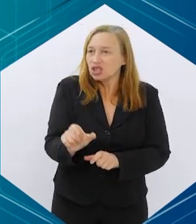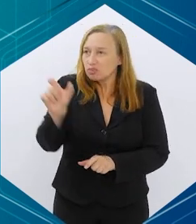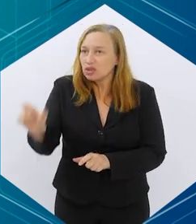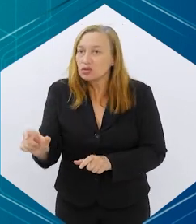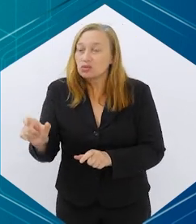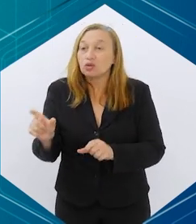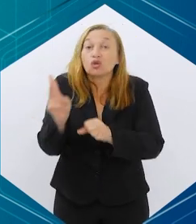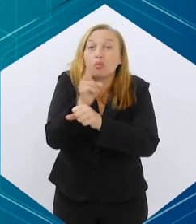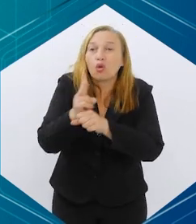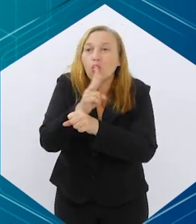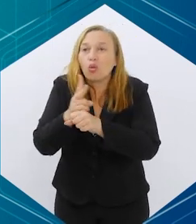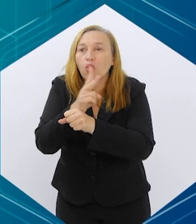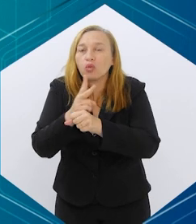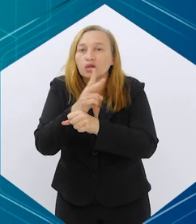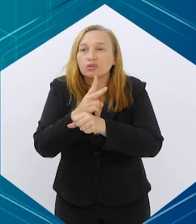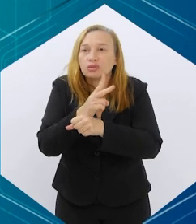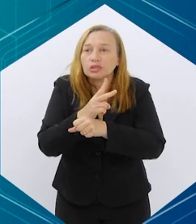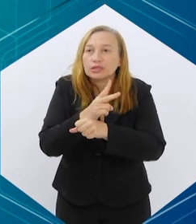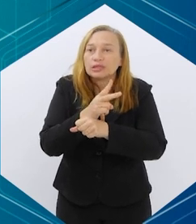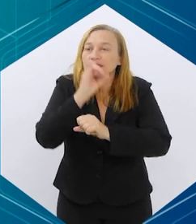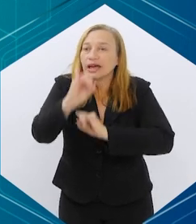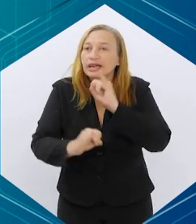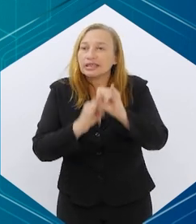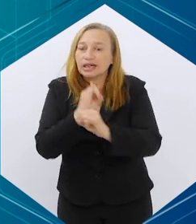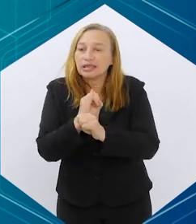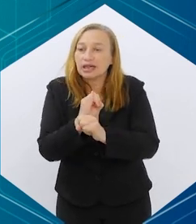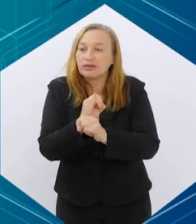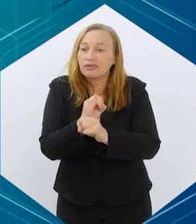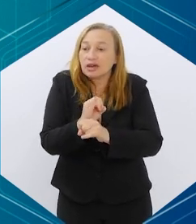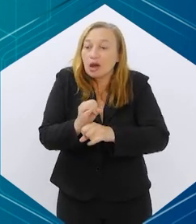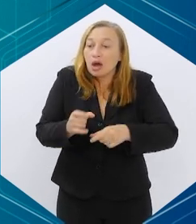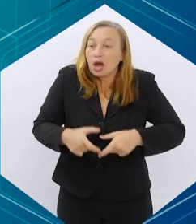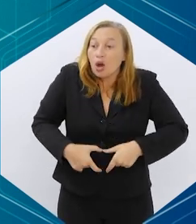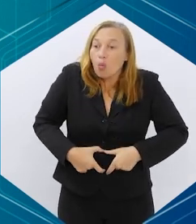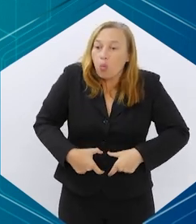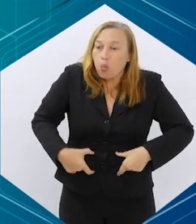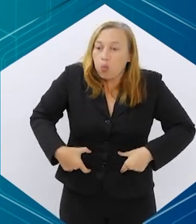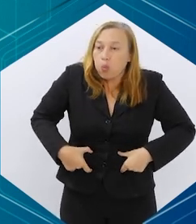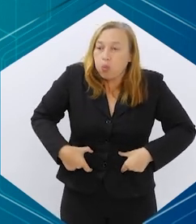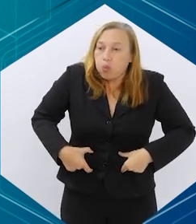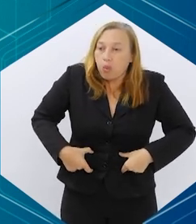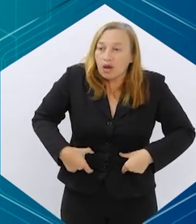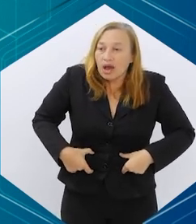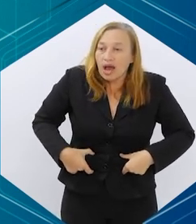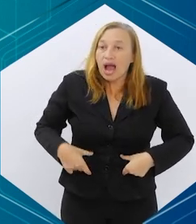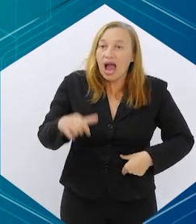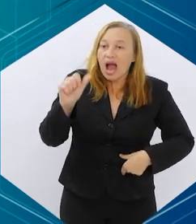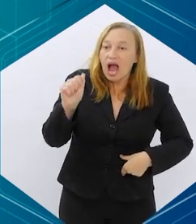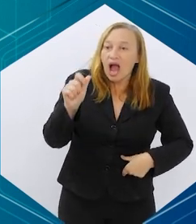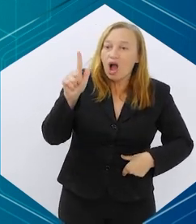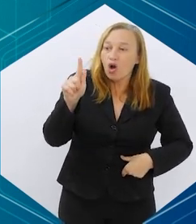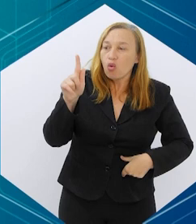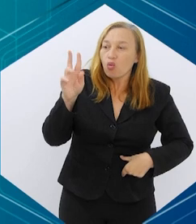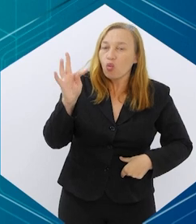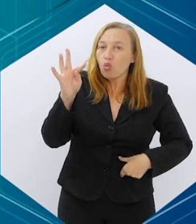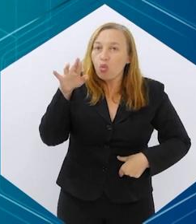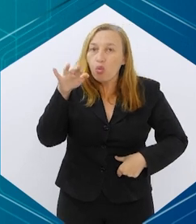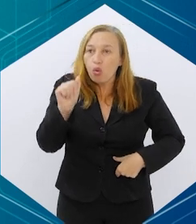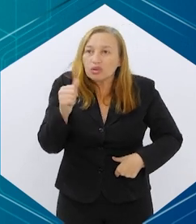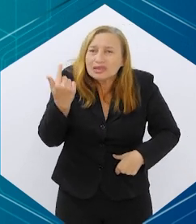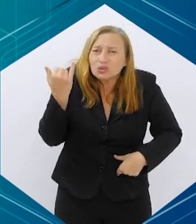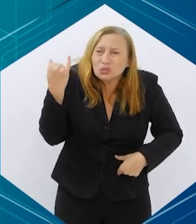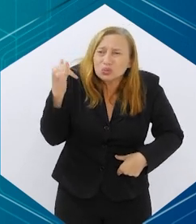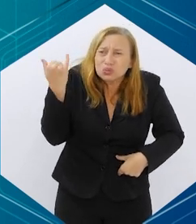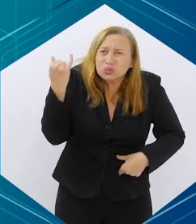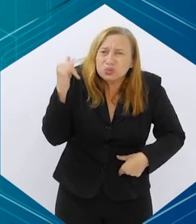pessoas buscam na internet e ficam muito preocupados, pancreatite aguda, a gente tende a evitar em pacientes que tiveram